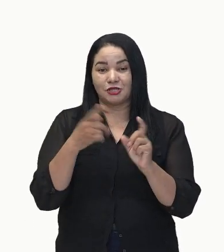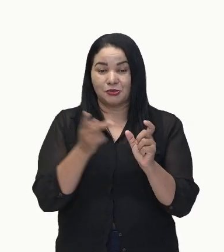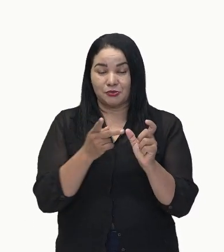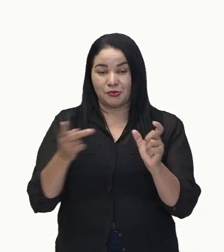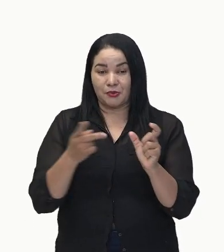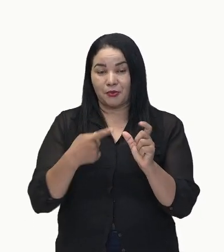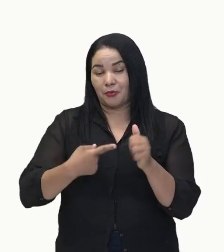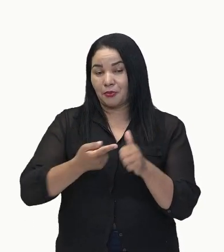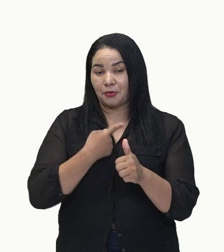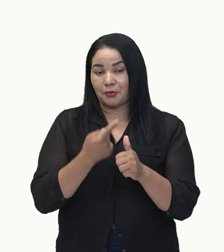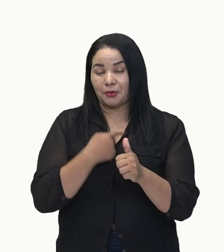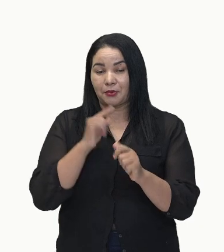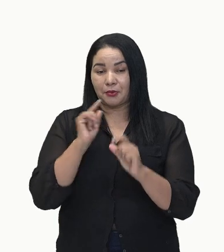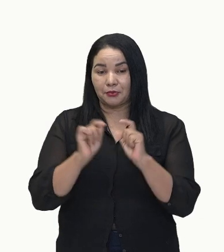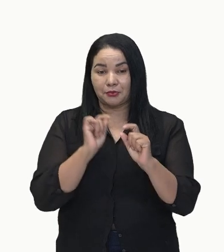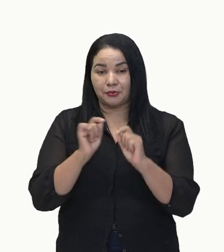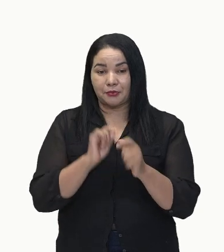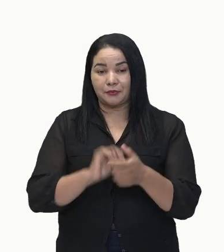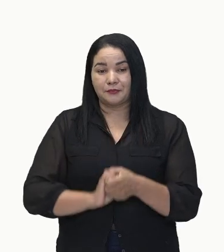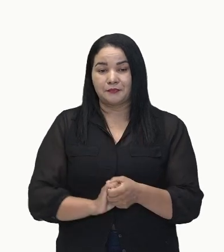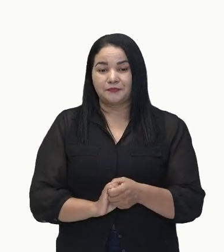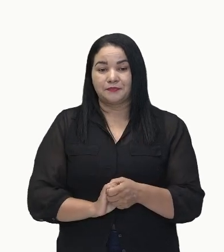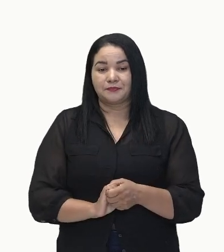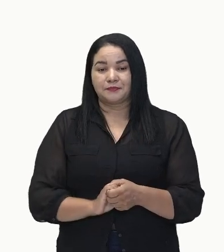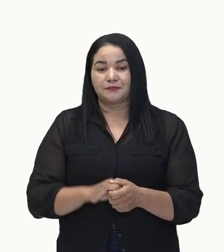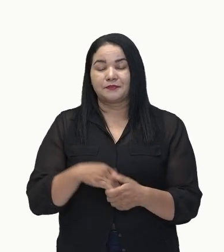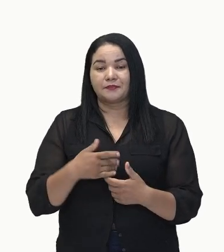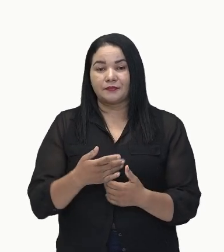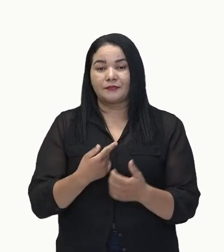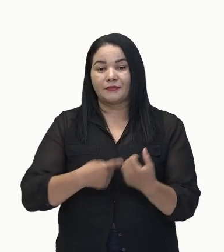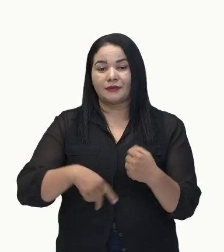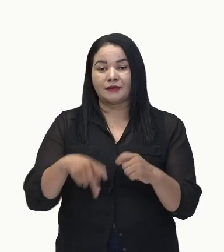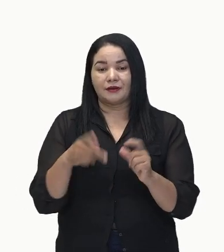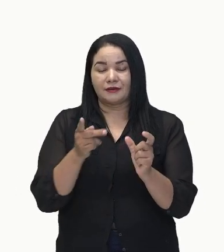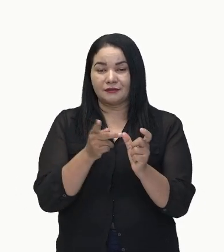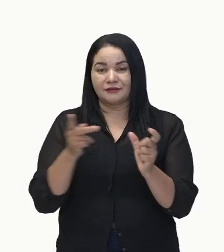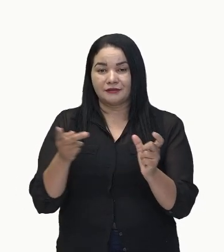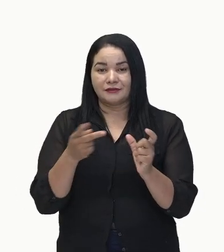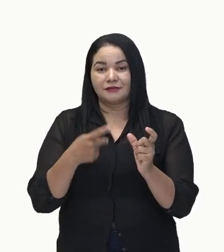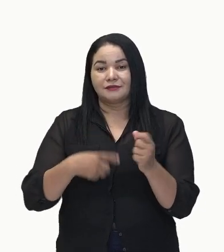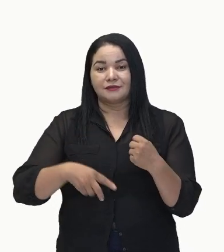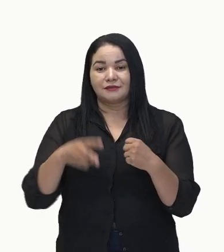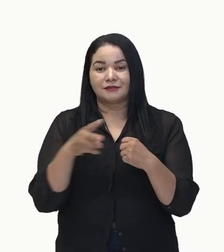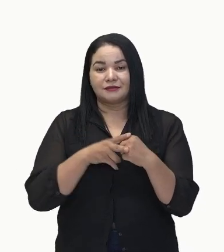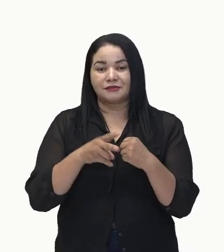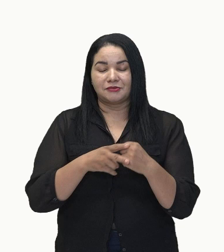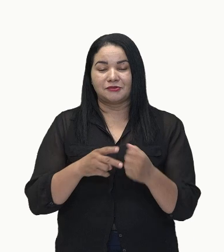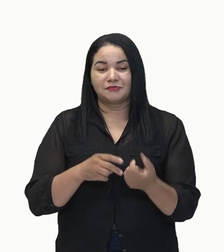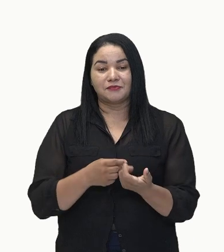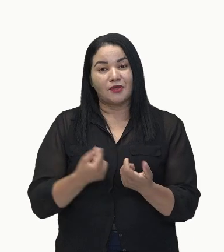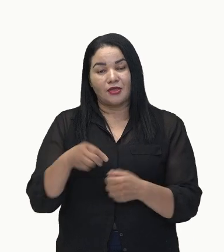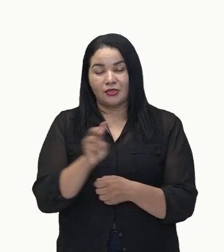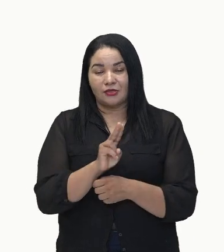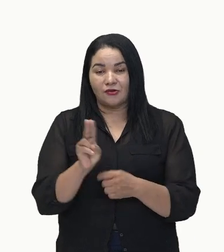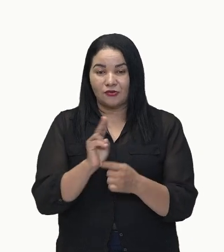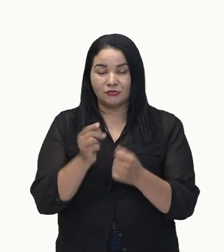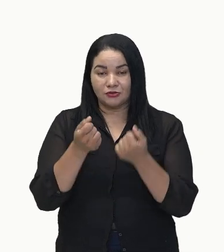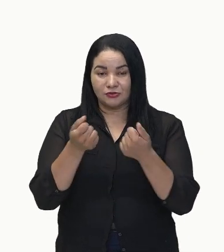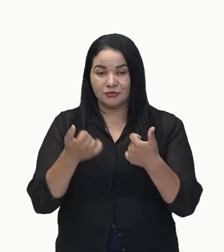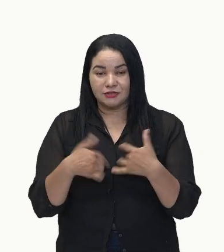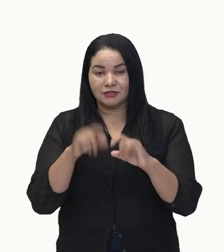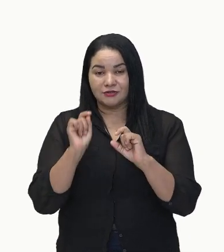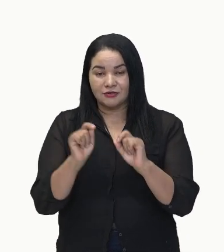Primeiro tipo de predicado. Que é o predicado verbal. O nome já está dizendo, né? O nome já está dizendo que ele é um